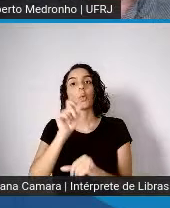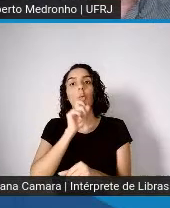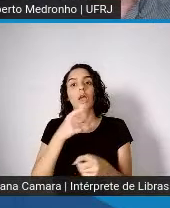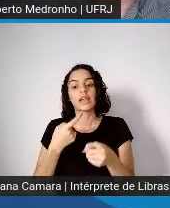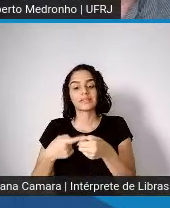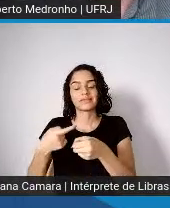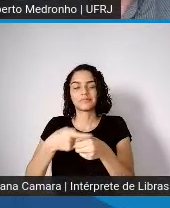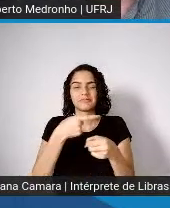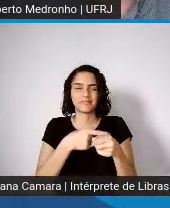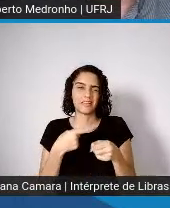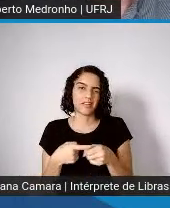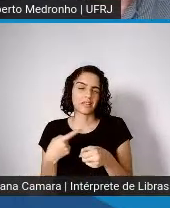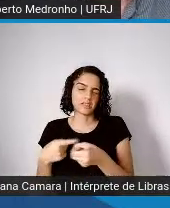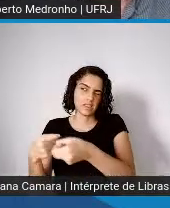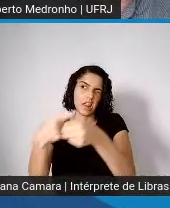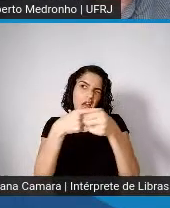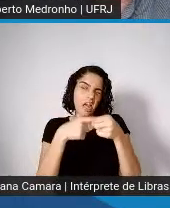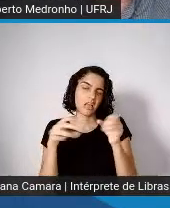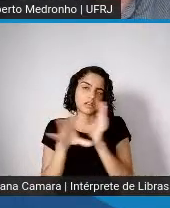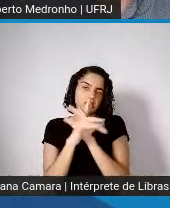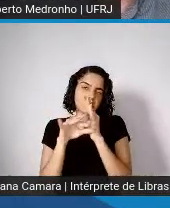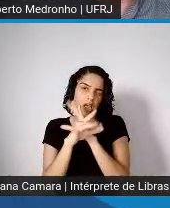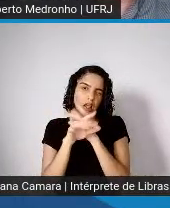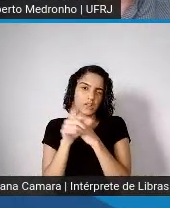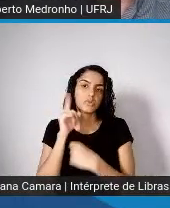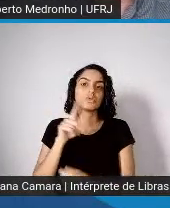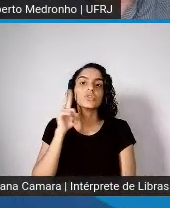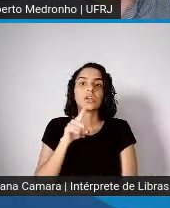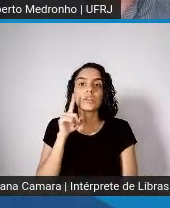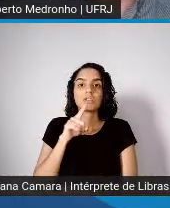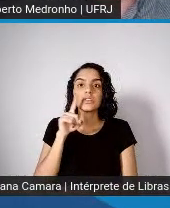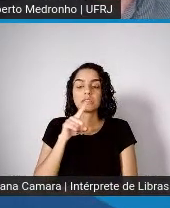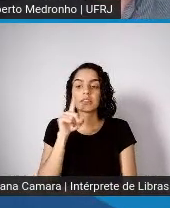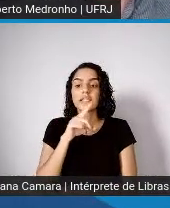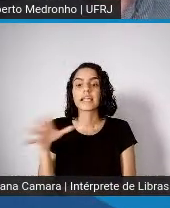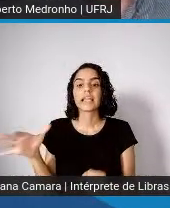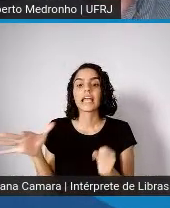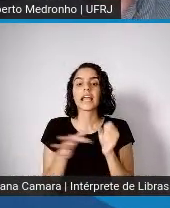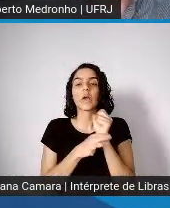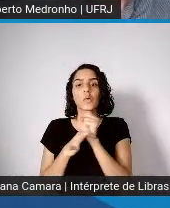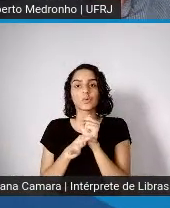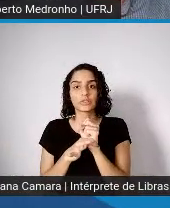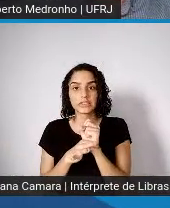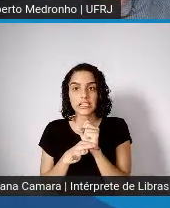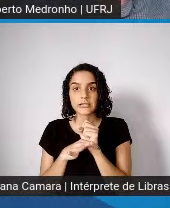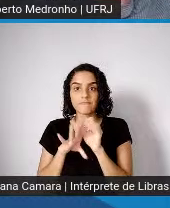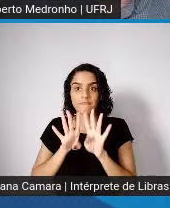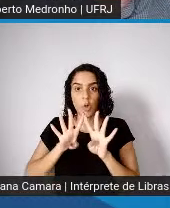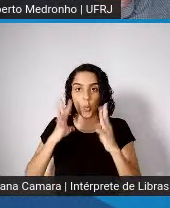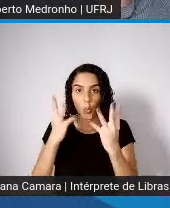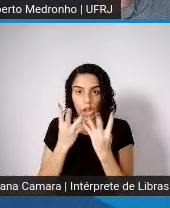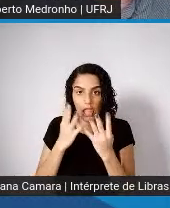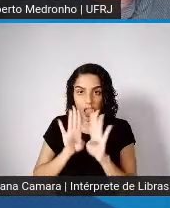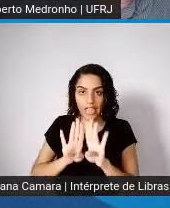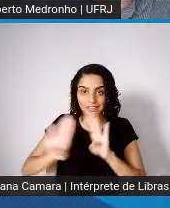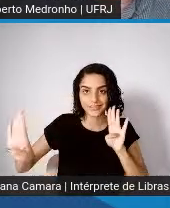os condados, as cidades americanas que adotaram o isolamento social saíram mais rápido da